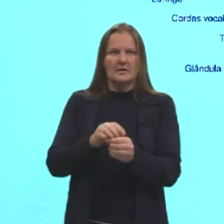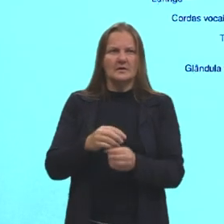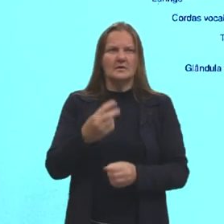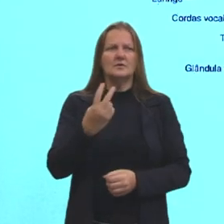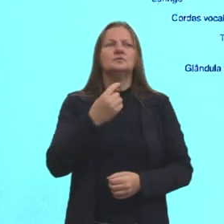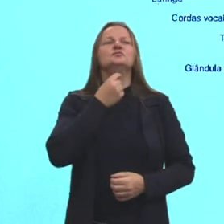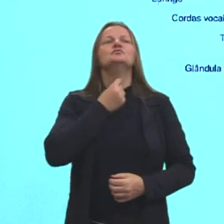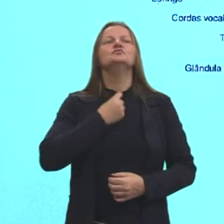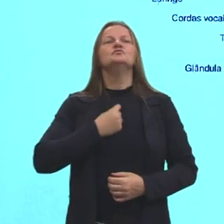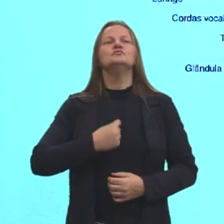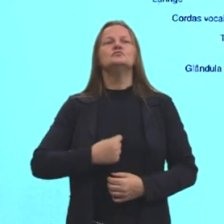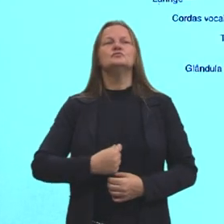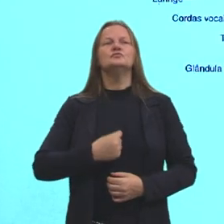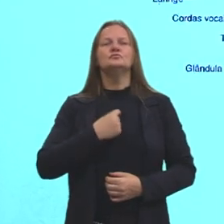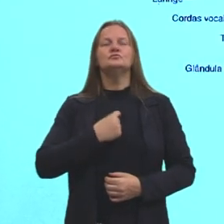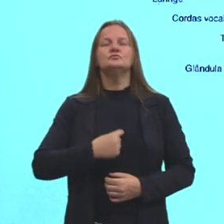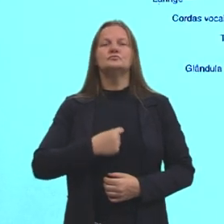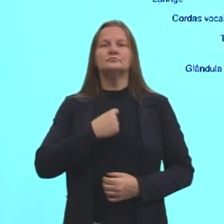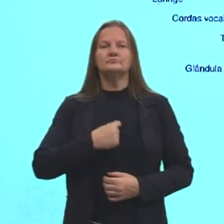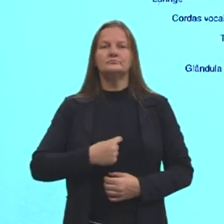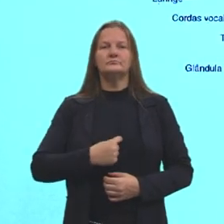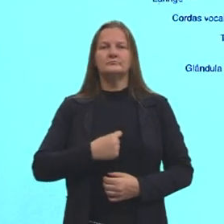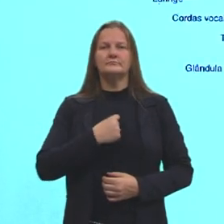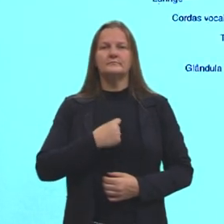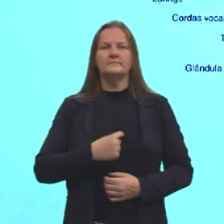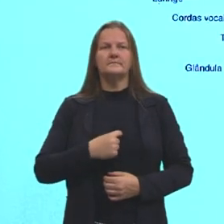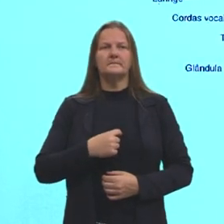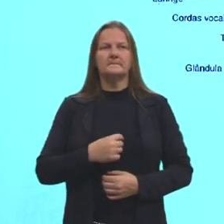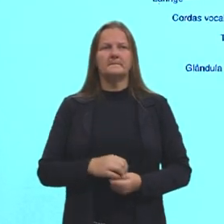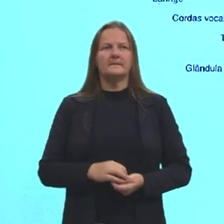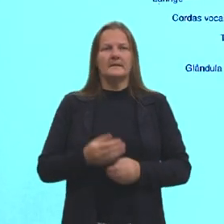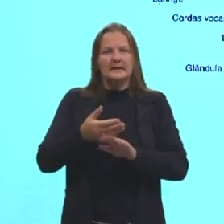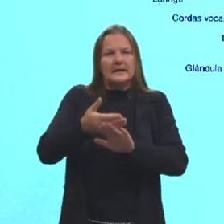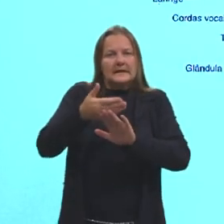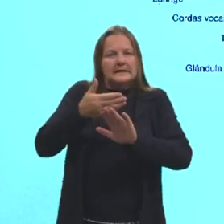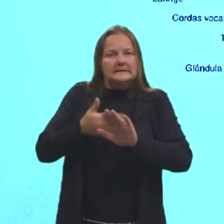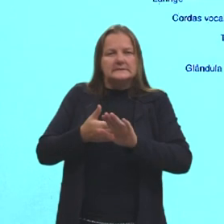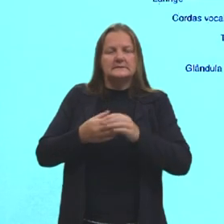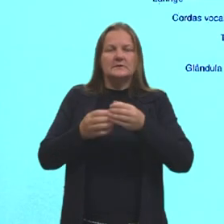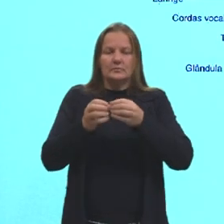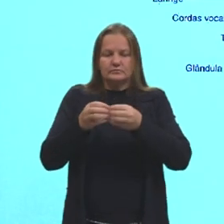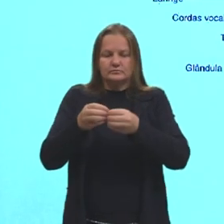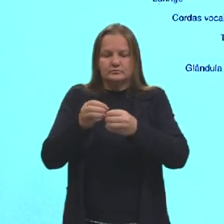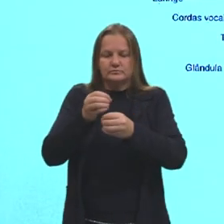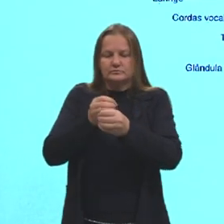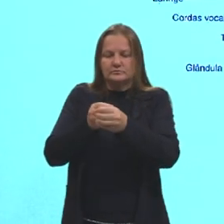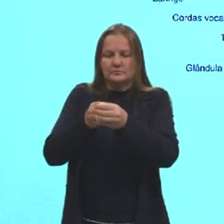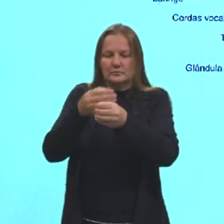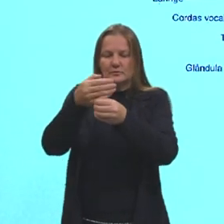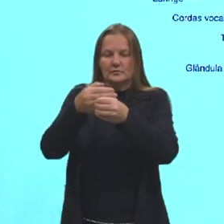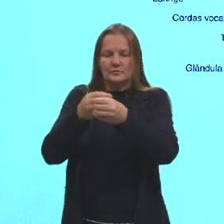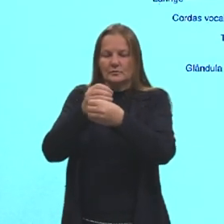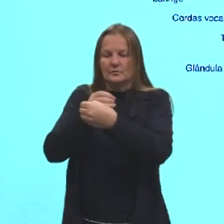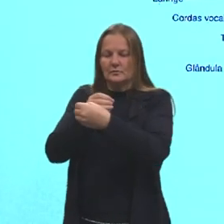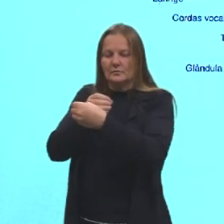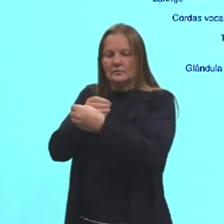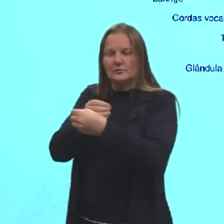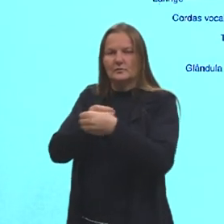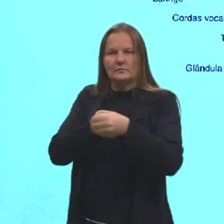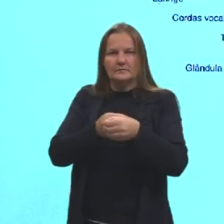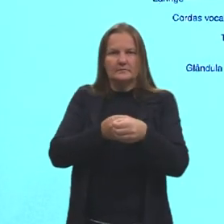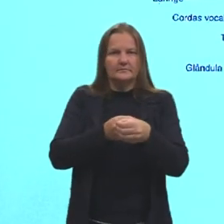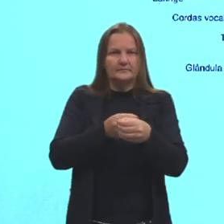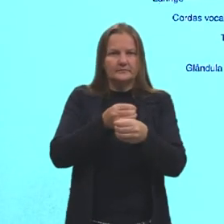o esôfago, ele está aqui na parte posterior, atrás, ó, da traqueia. Temos a traqueia na frente